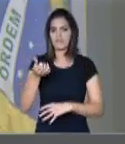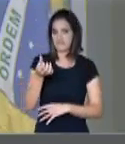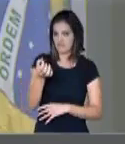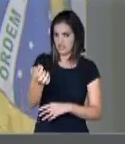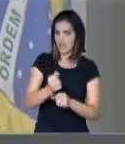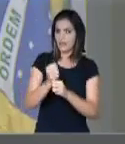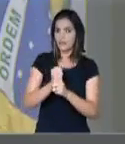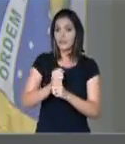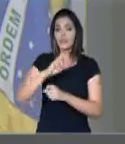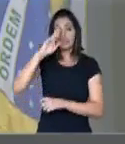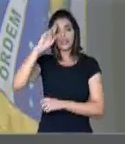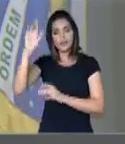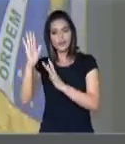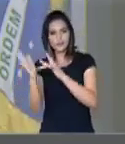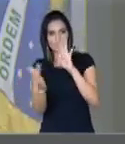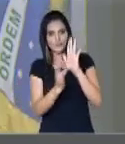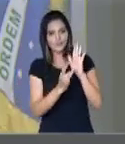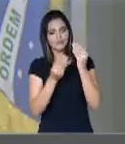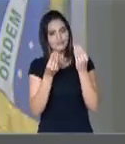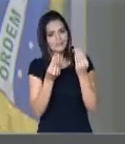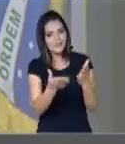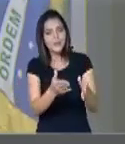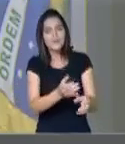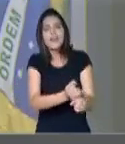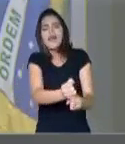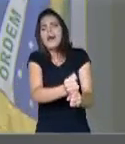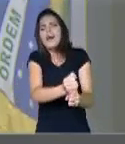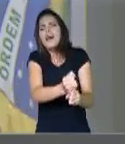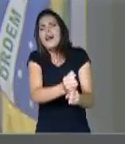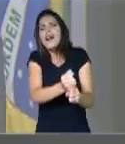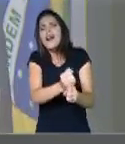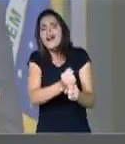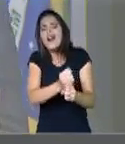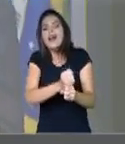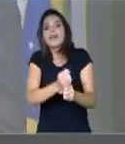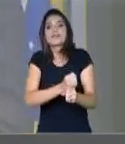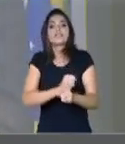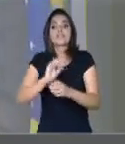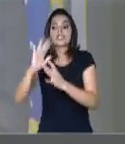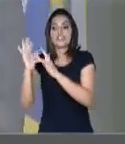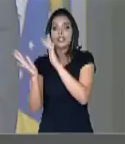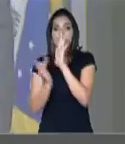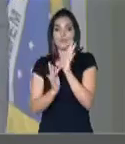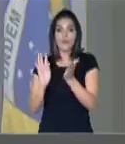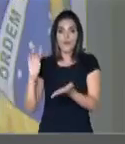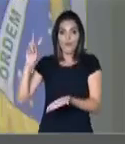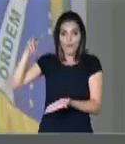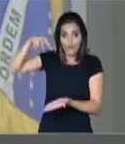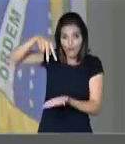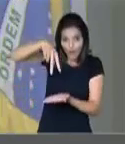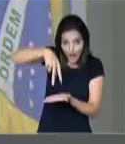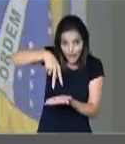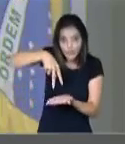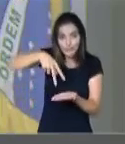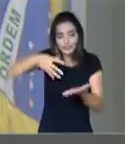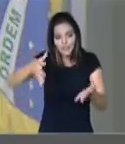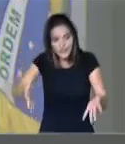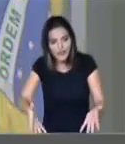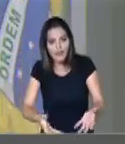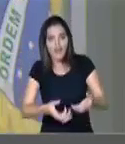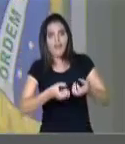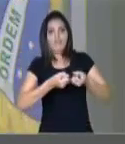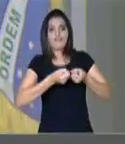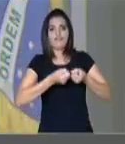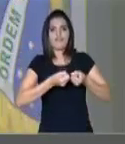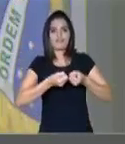conceda, ainda, muito mais anos, até, que Jesus, volte, e arrebate, a sua igreja, como